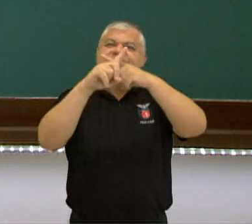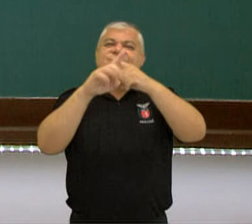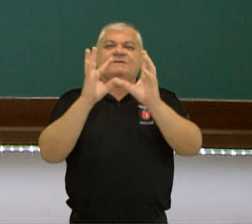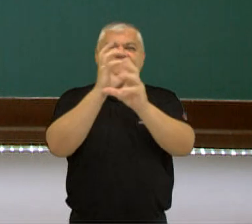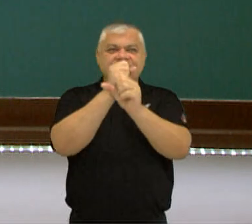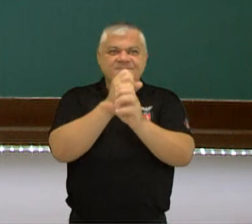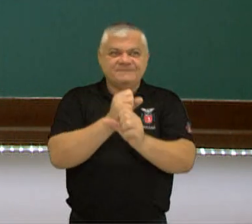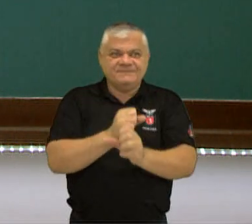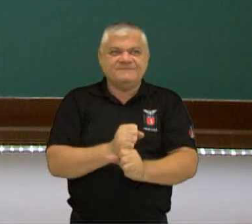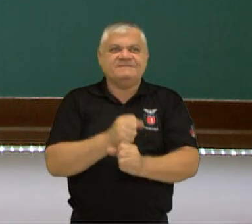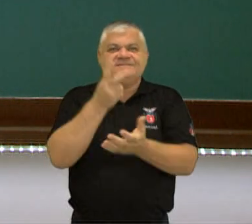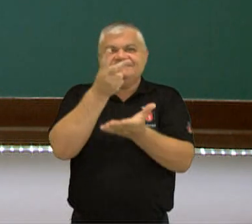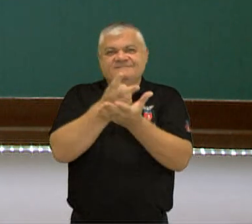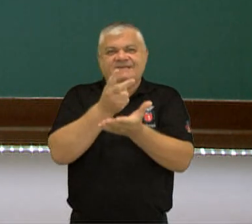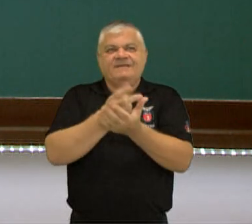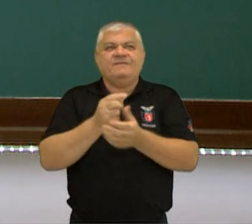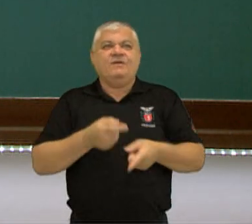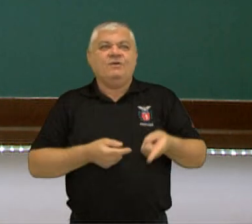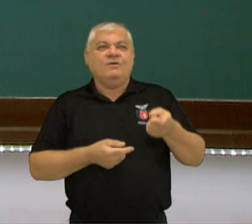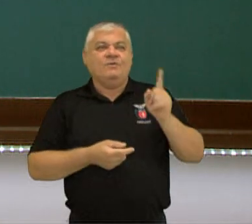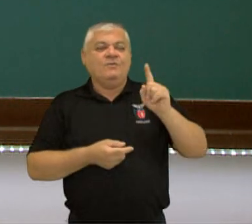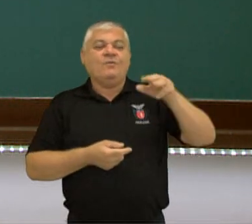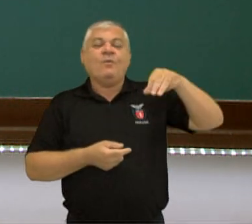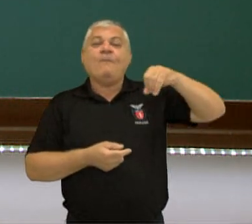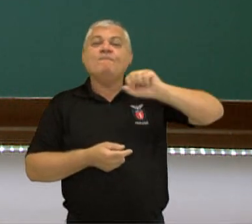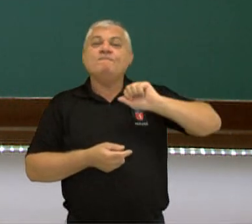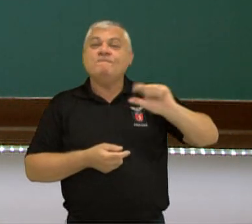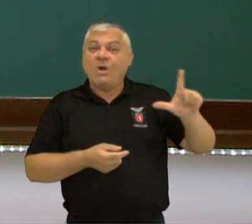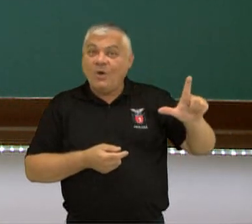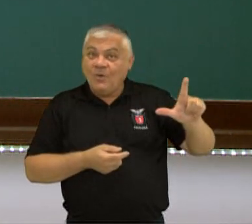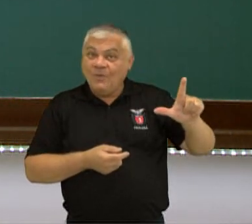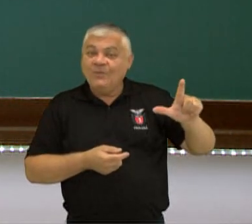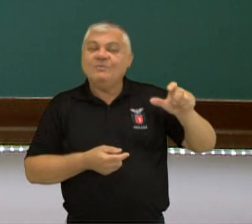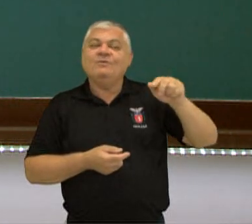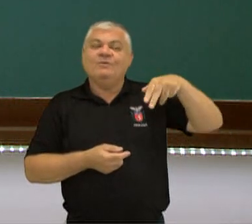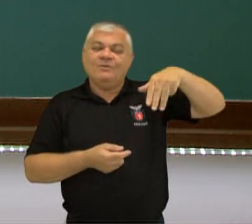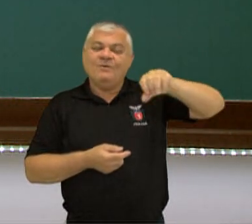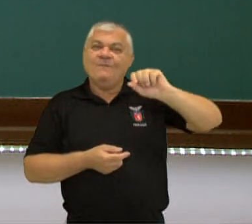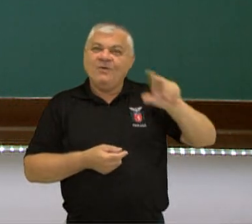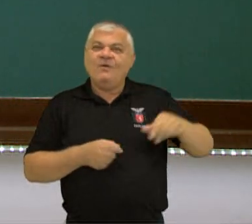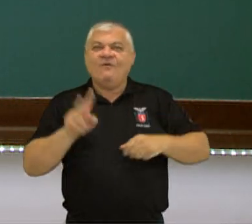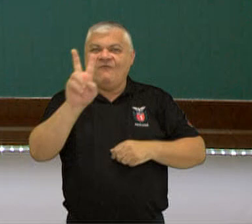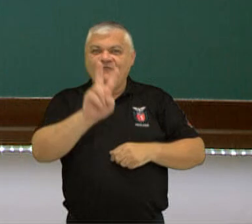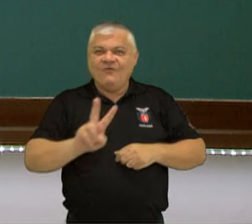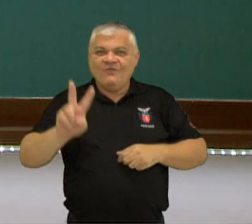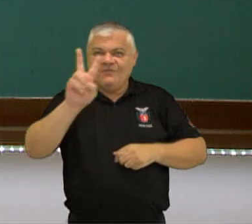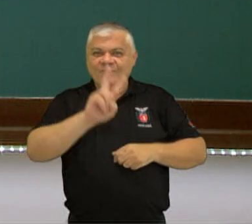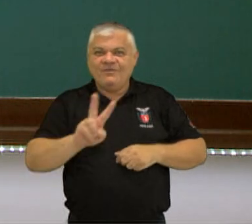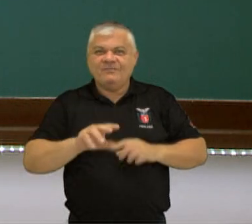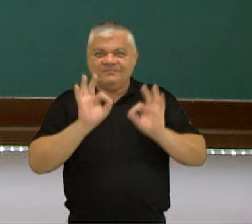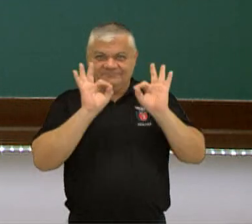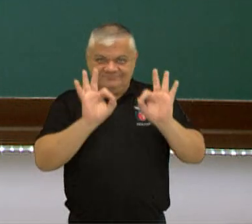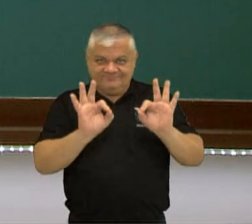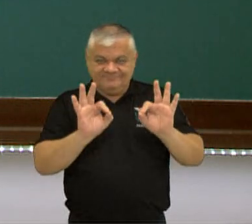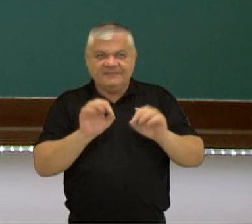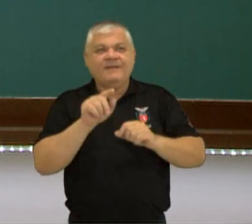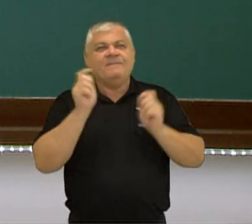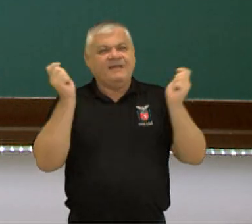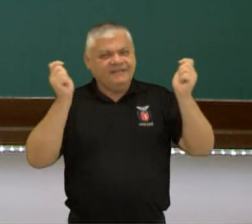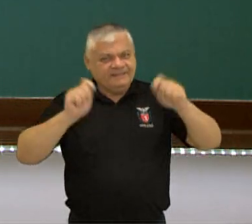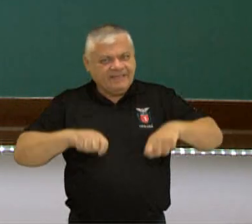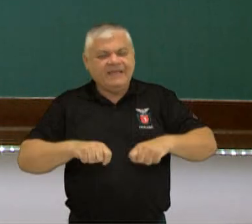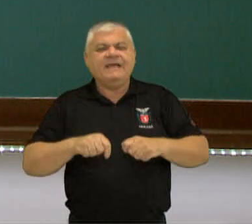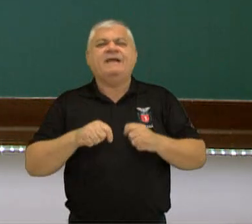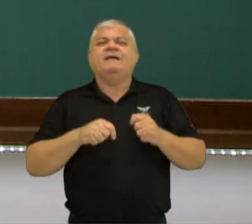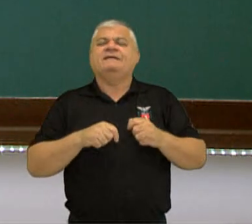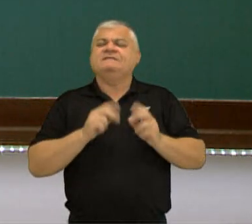Neste caso, foi utilizada apenas a quantidade de moléculas e o volume, tá certo? Mas você pode trabalhar com o